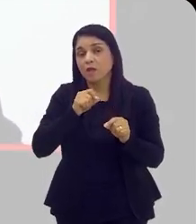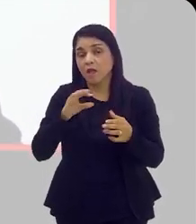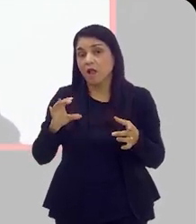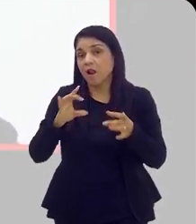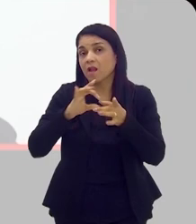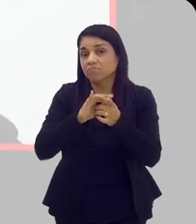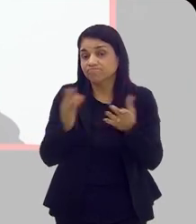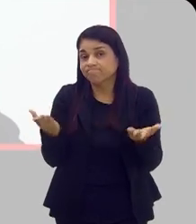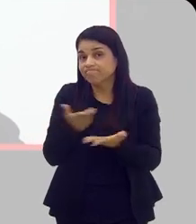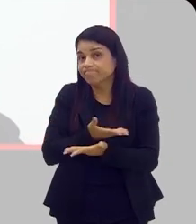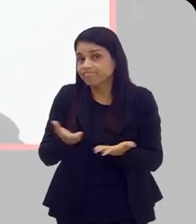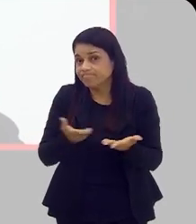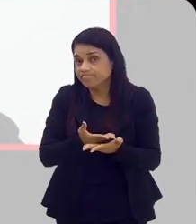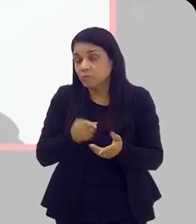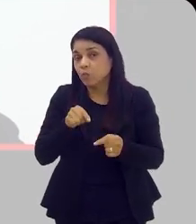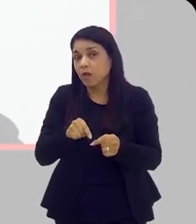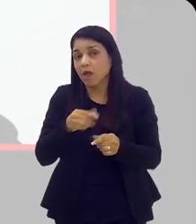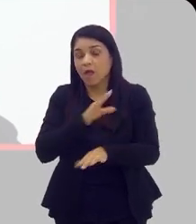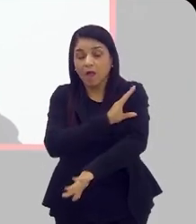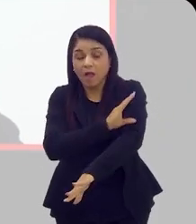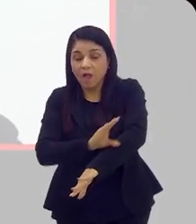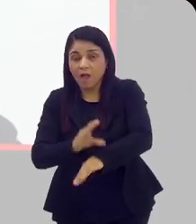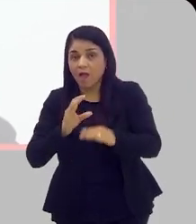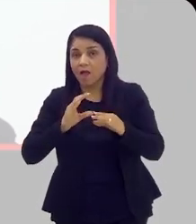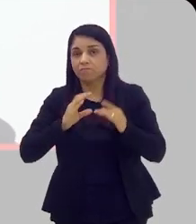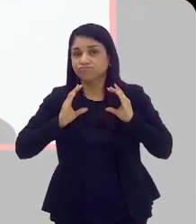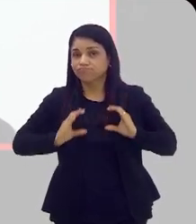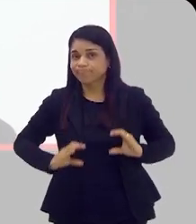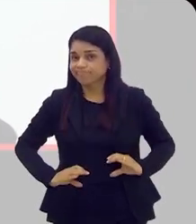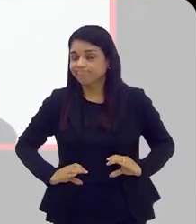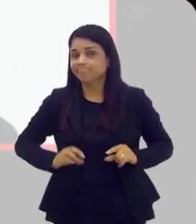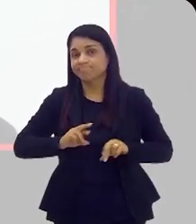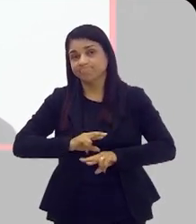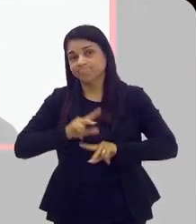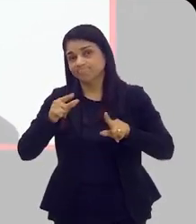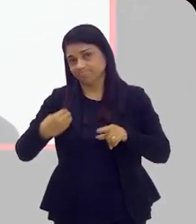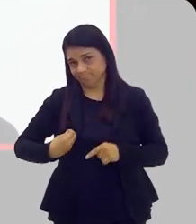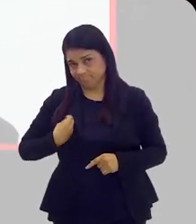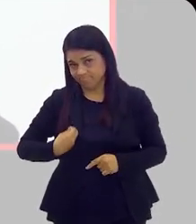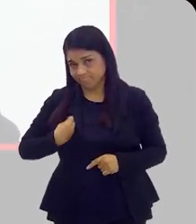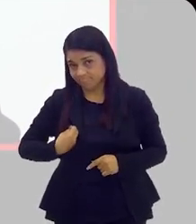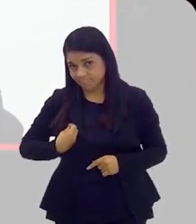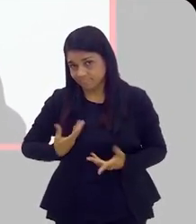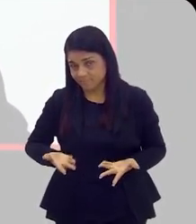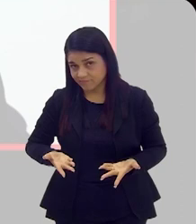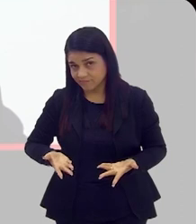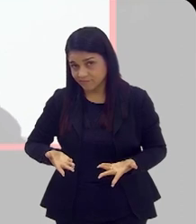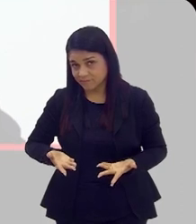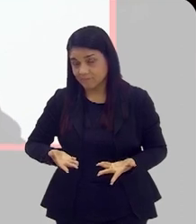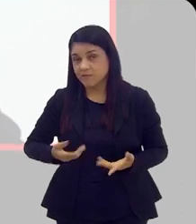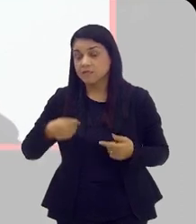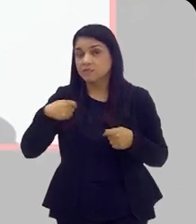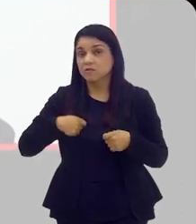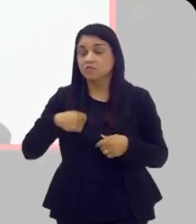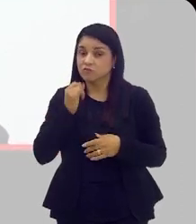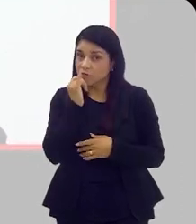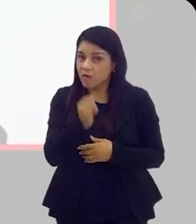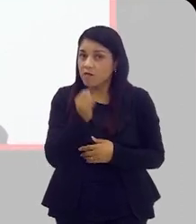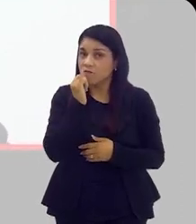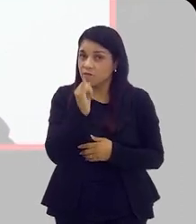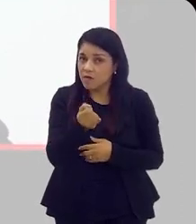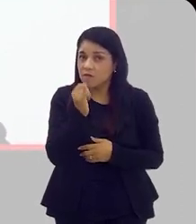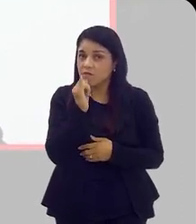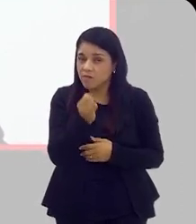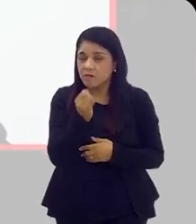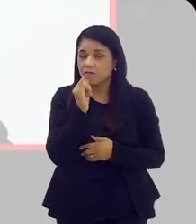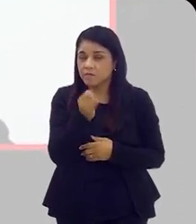direto ou indireto a esses hábitos de vida, né? Por isso que a gente sempre acaba martelando muito nesses conceitos, né?